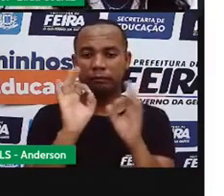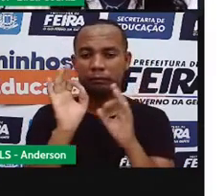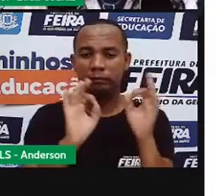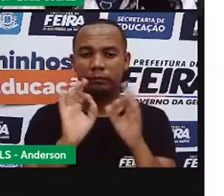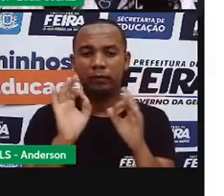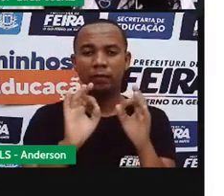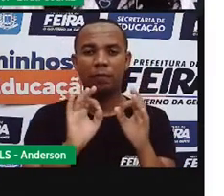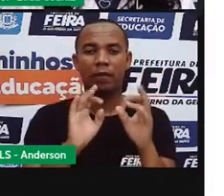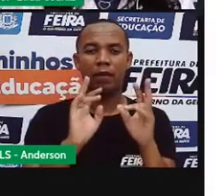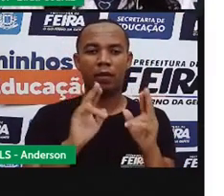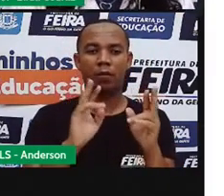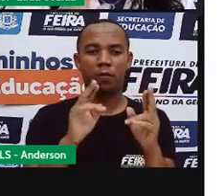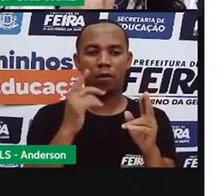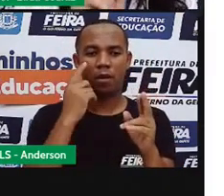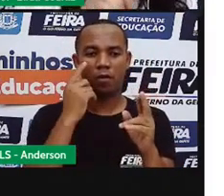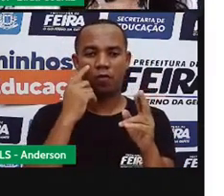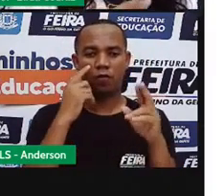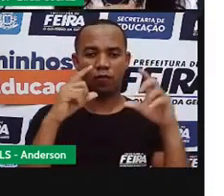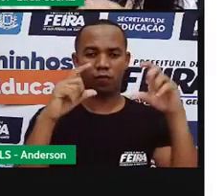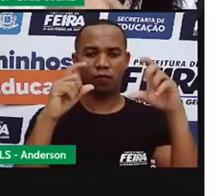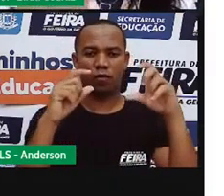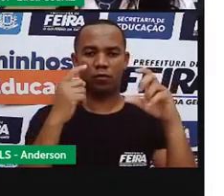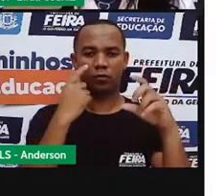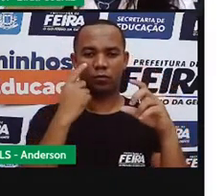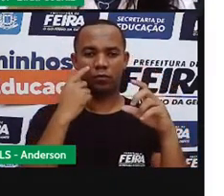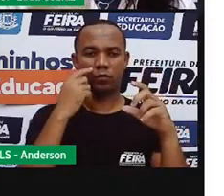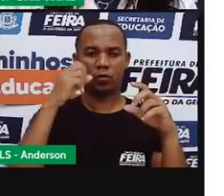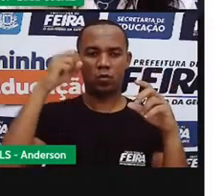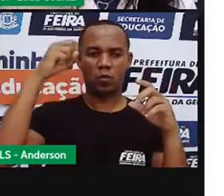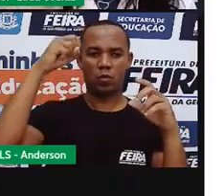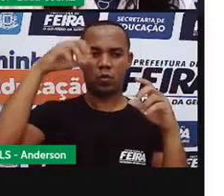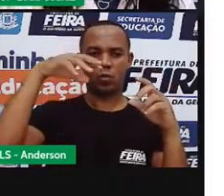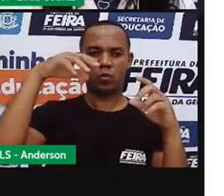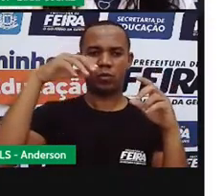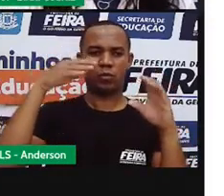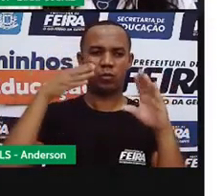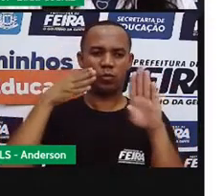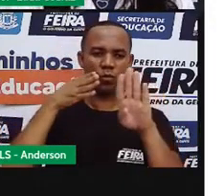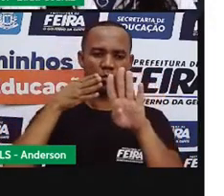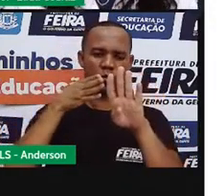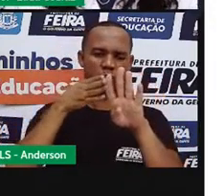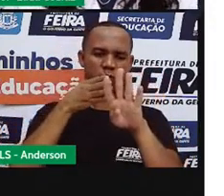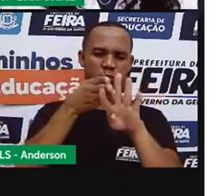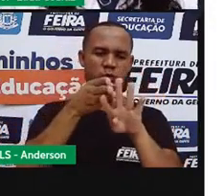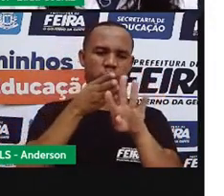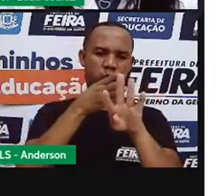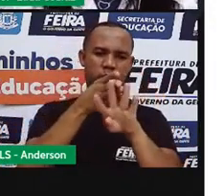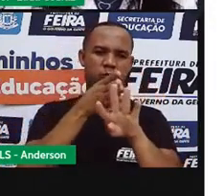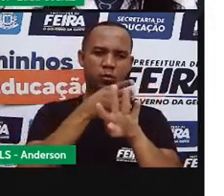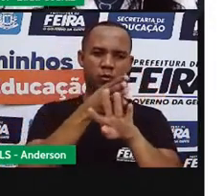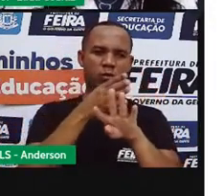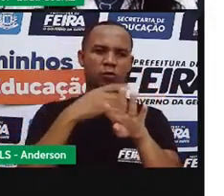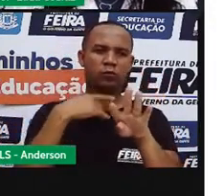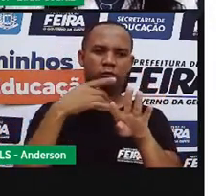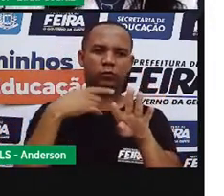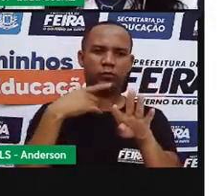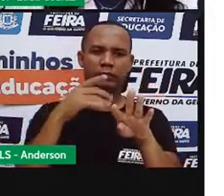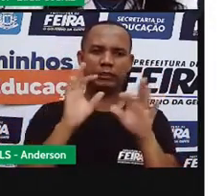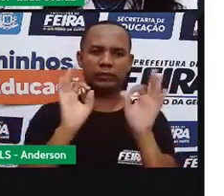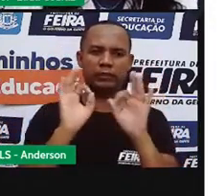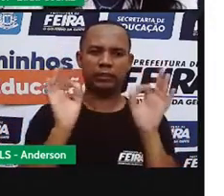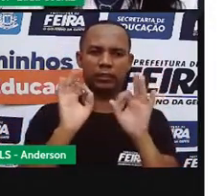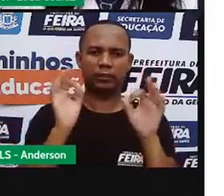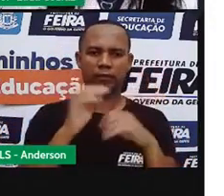como nessa última imagem. E a luz atravessa completamente, sem obstáculo nenhum.